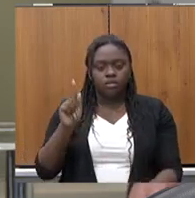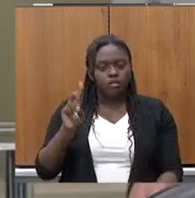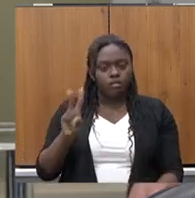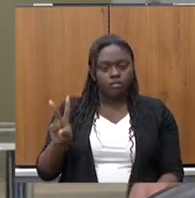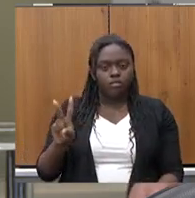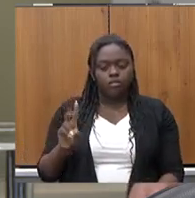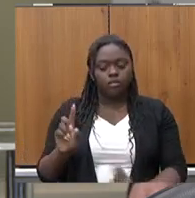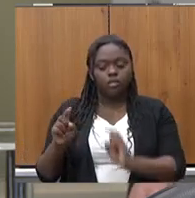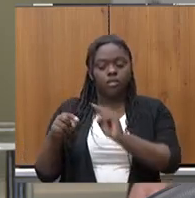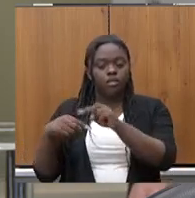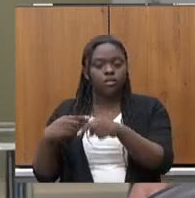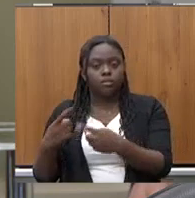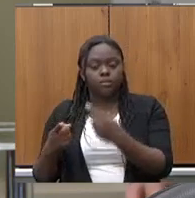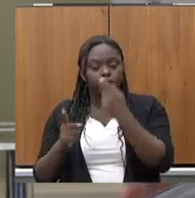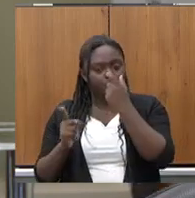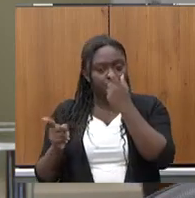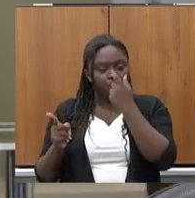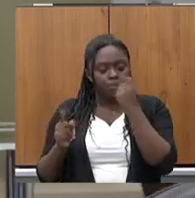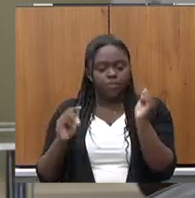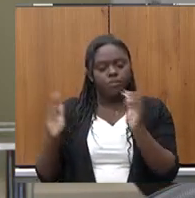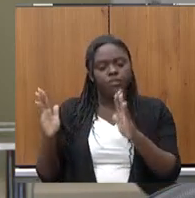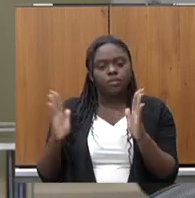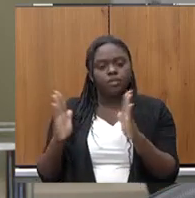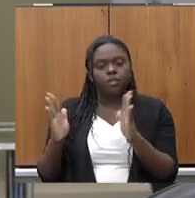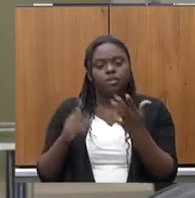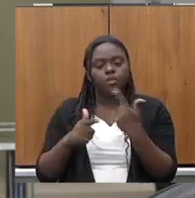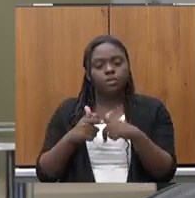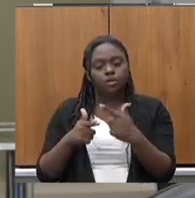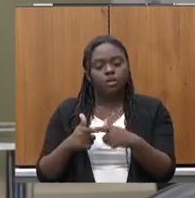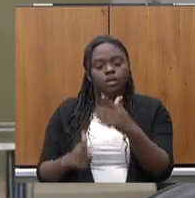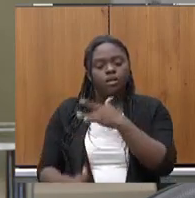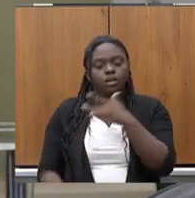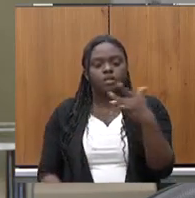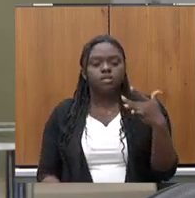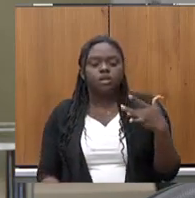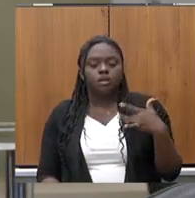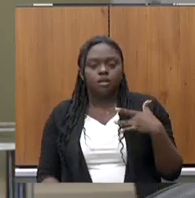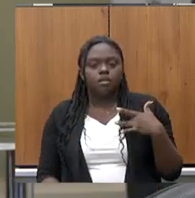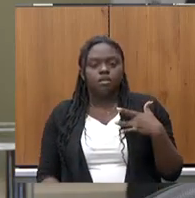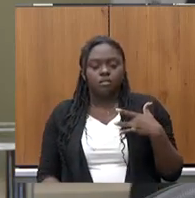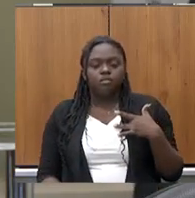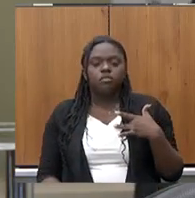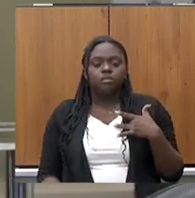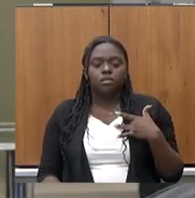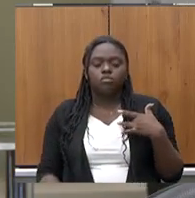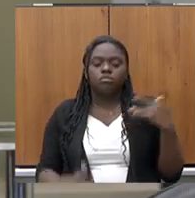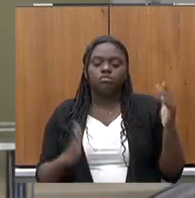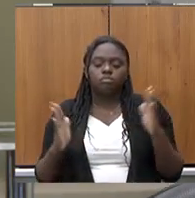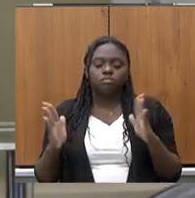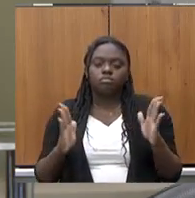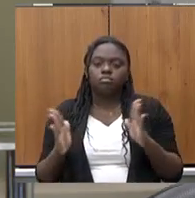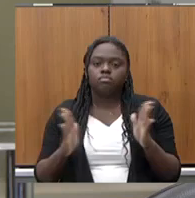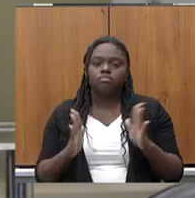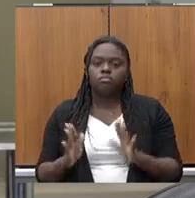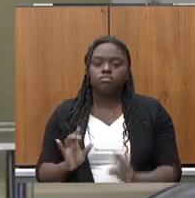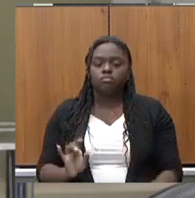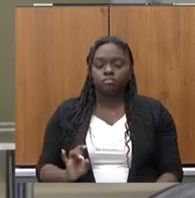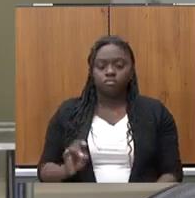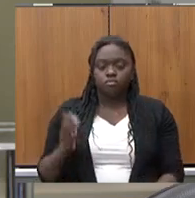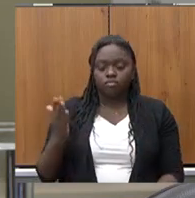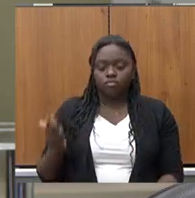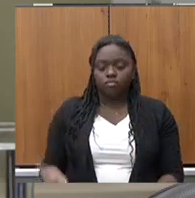depois de estar passando por problemas de saúde durante algum período. O sargento Manuel Bento